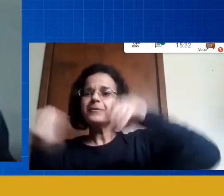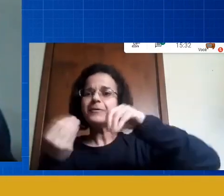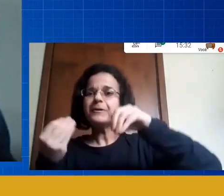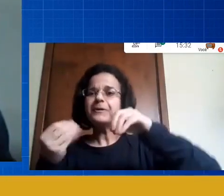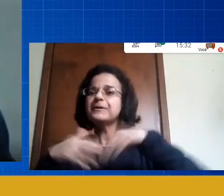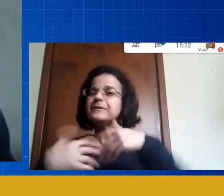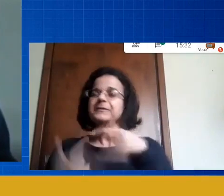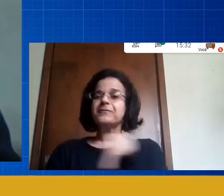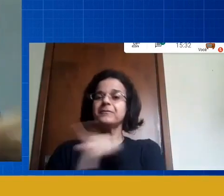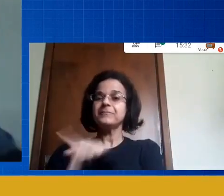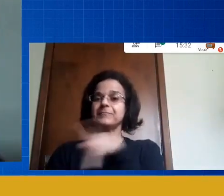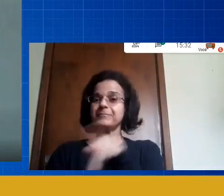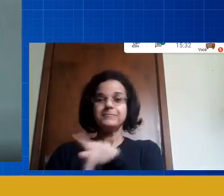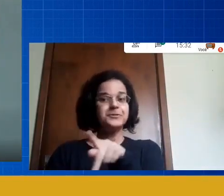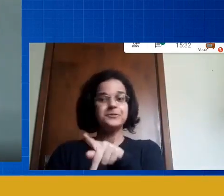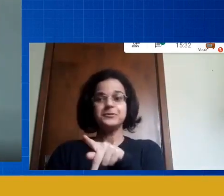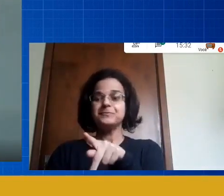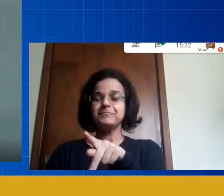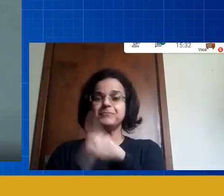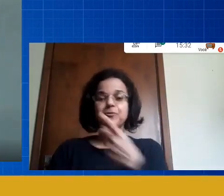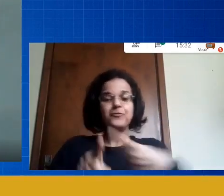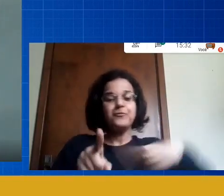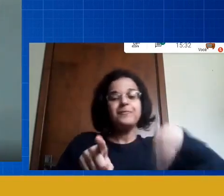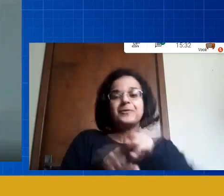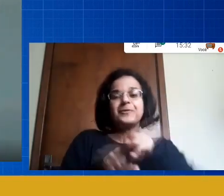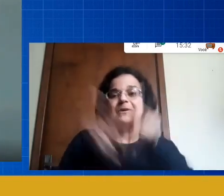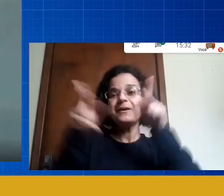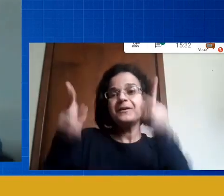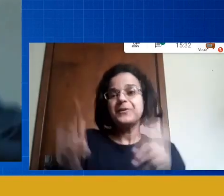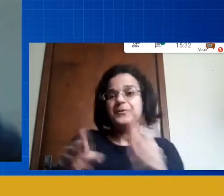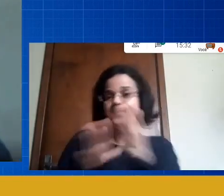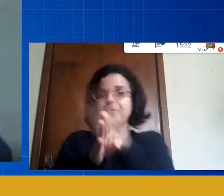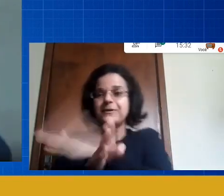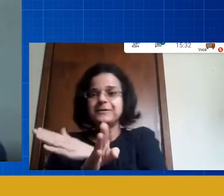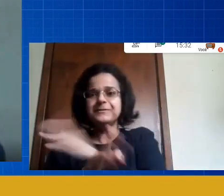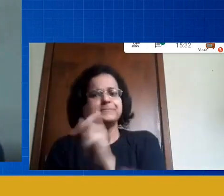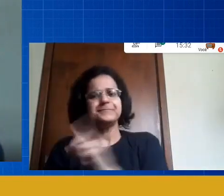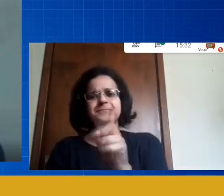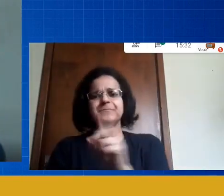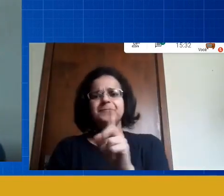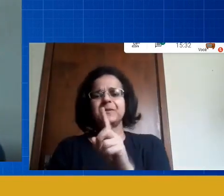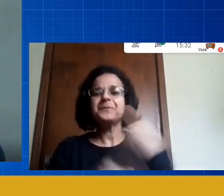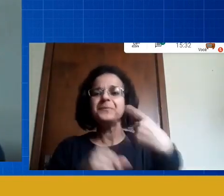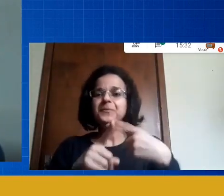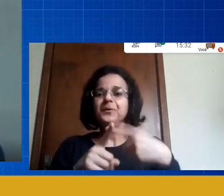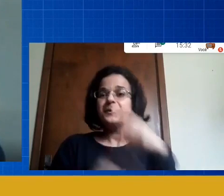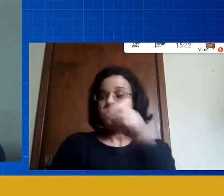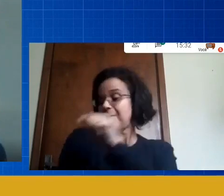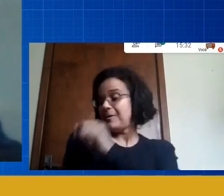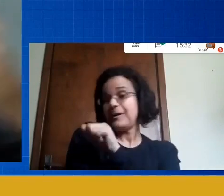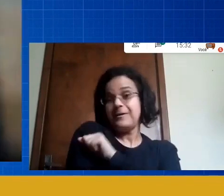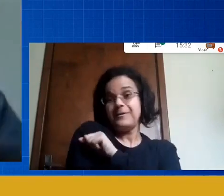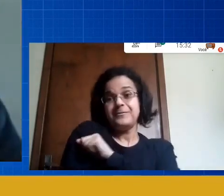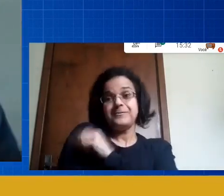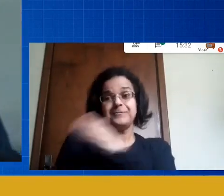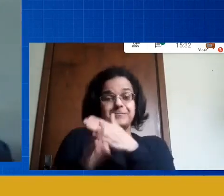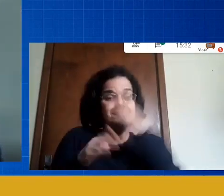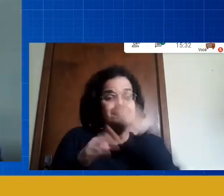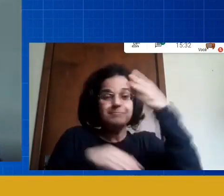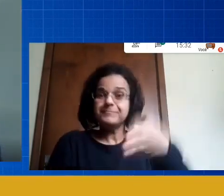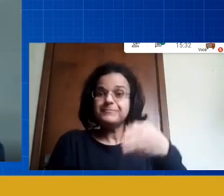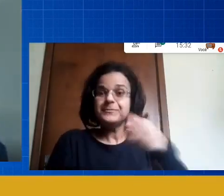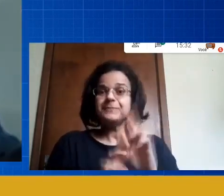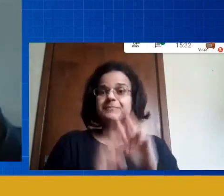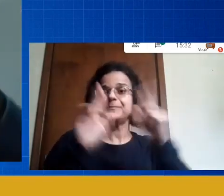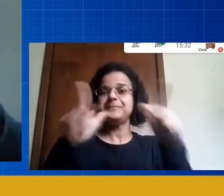vai voltar como era antes não tem como até porque o seu aluno veio diferente agora ele chega